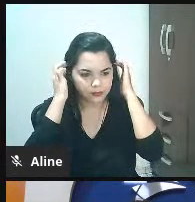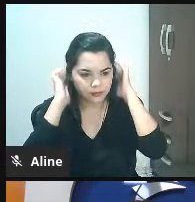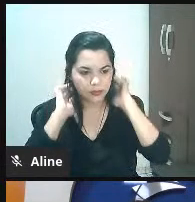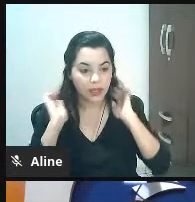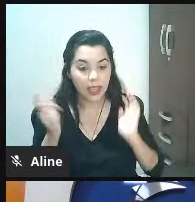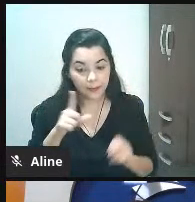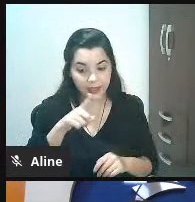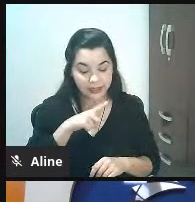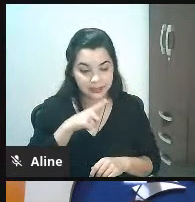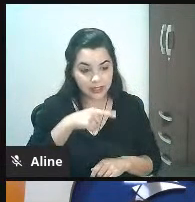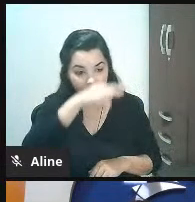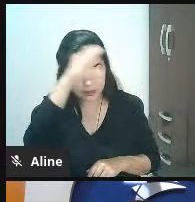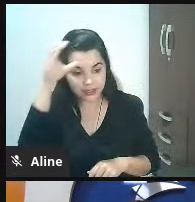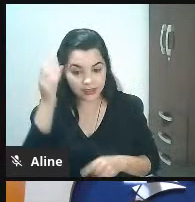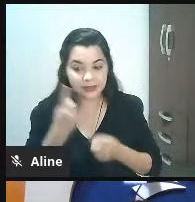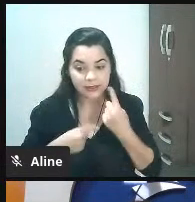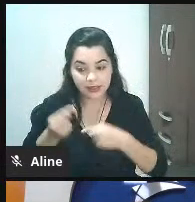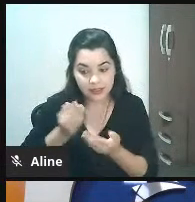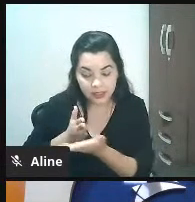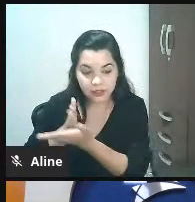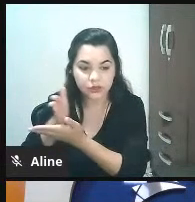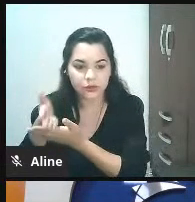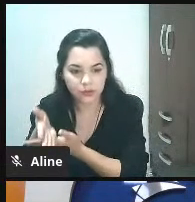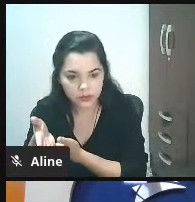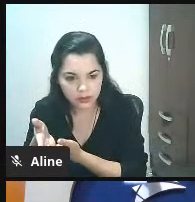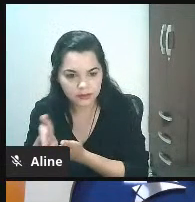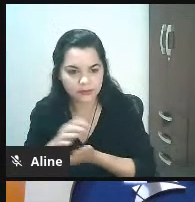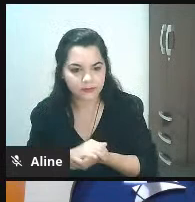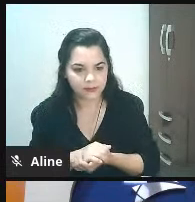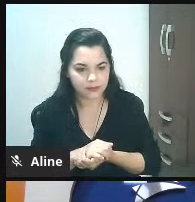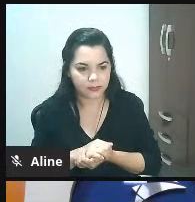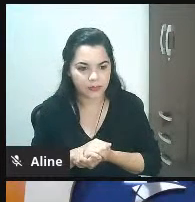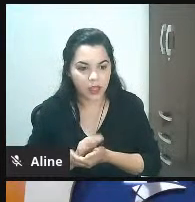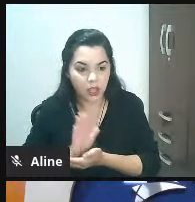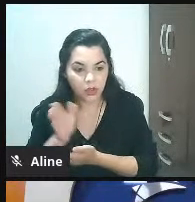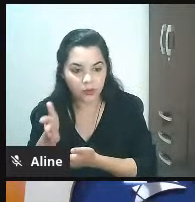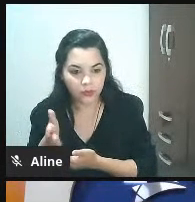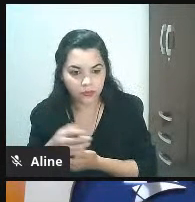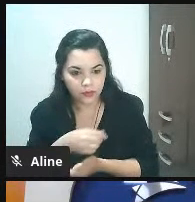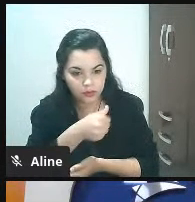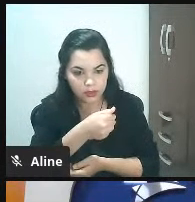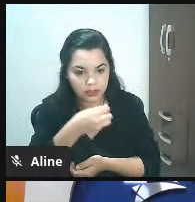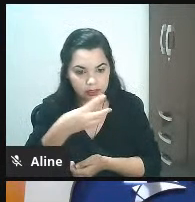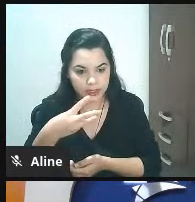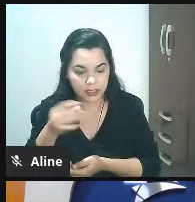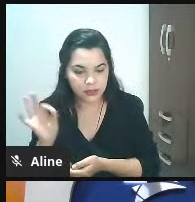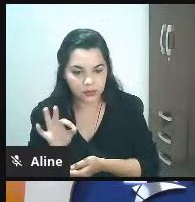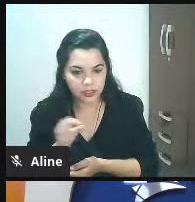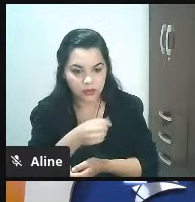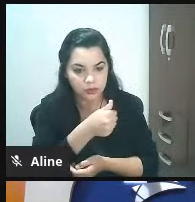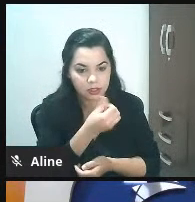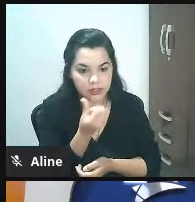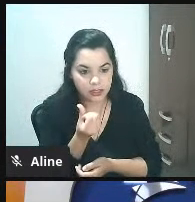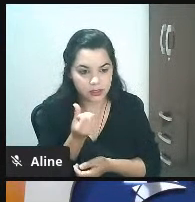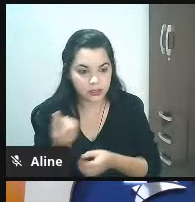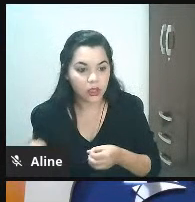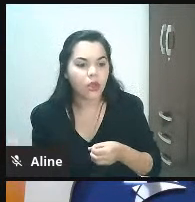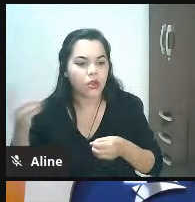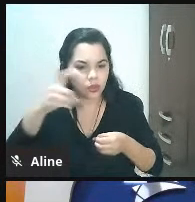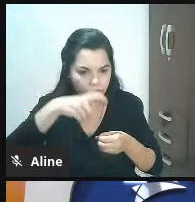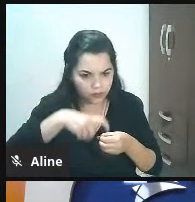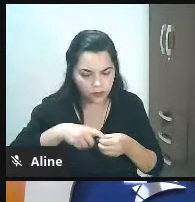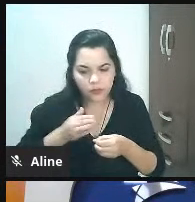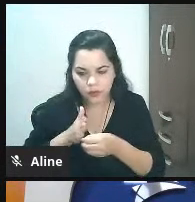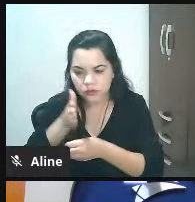quer ir vou às vezes mas devo reduzir as idas em lojas físicas 13% e 16% falou vou voltar a frequentar lojas